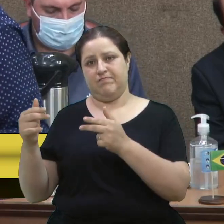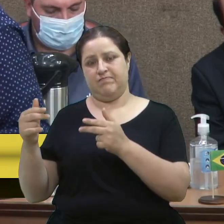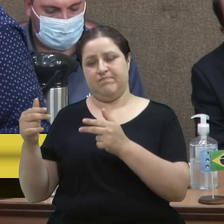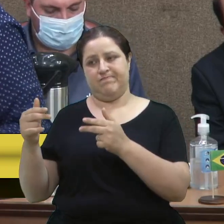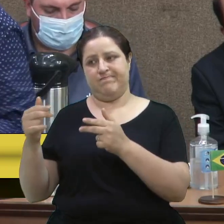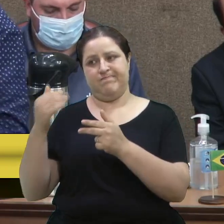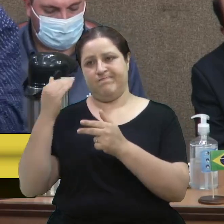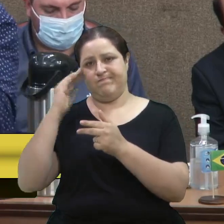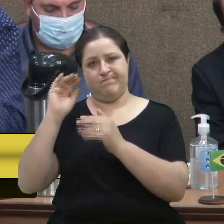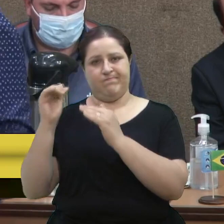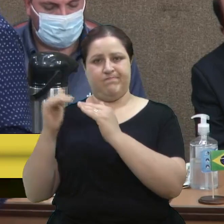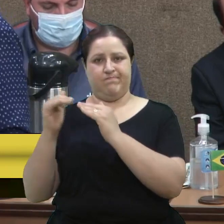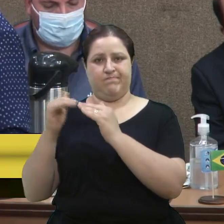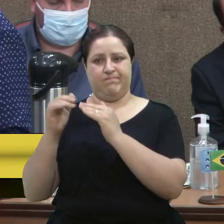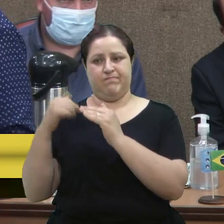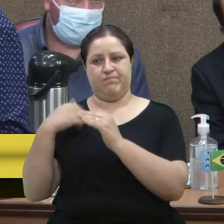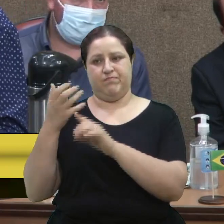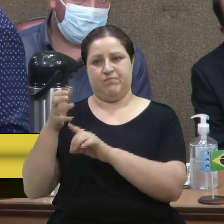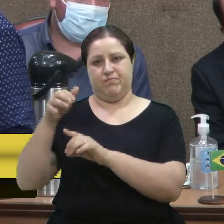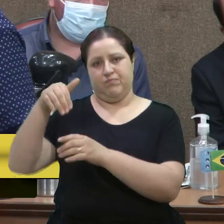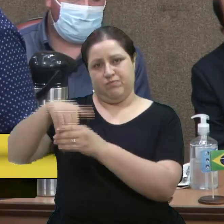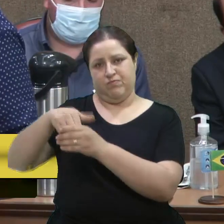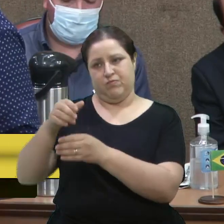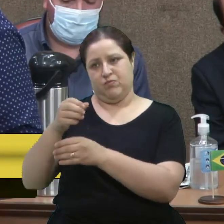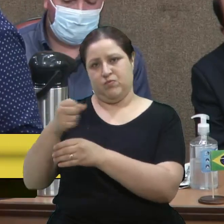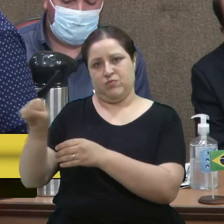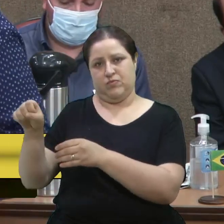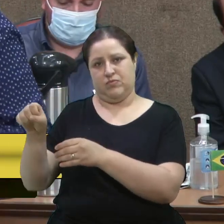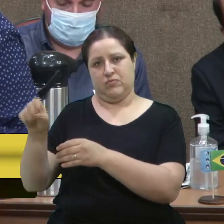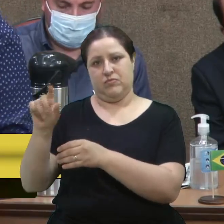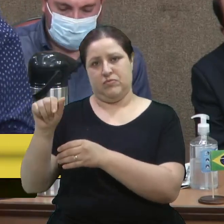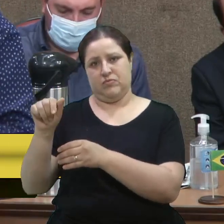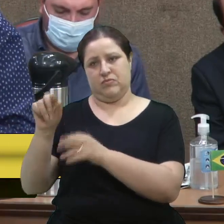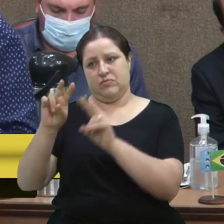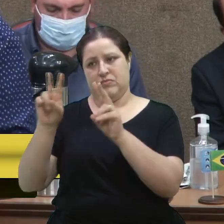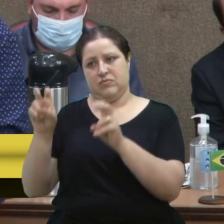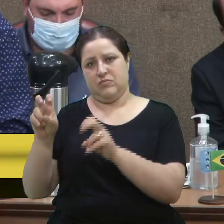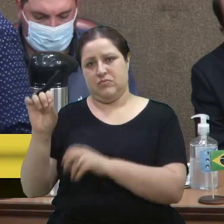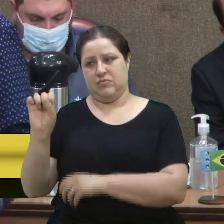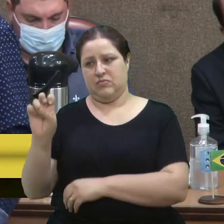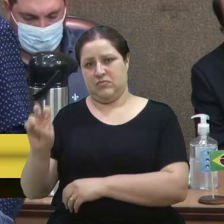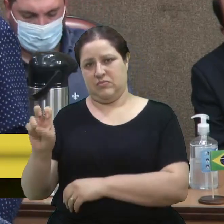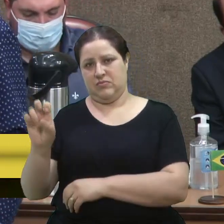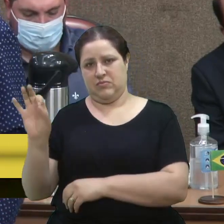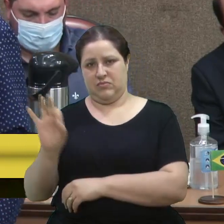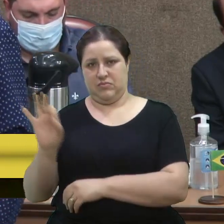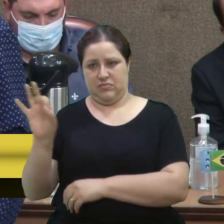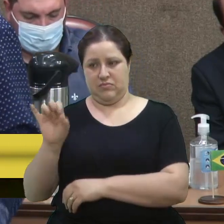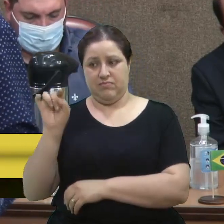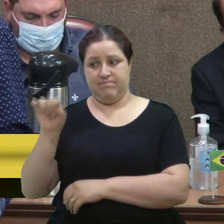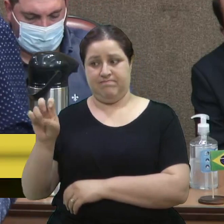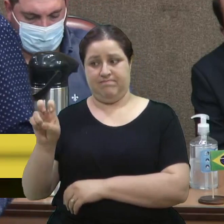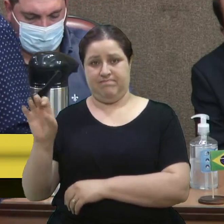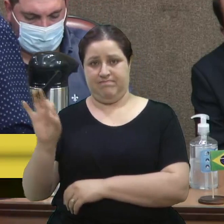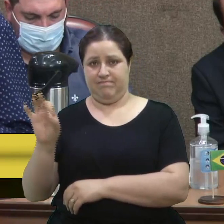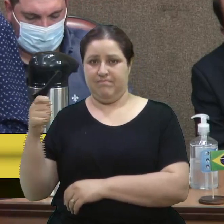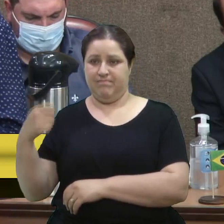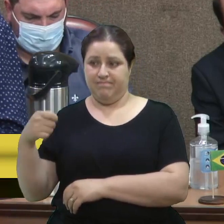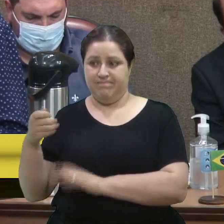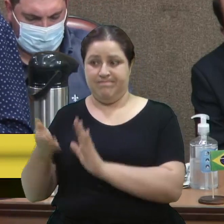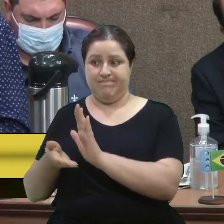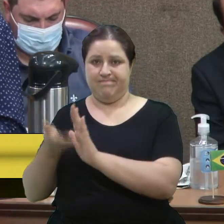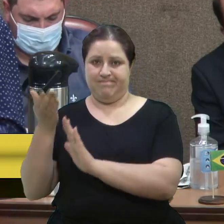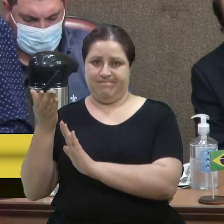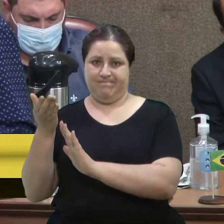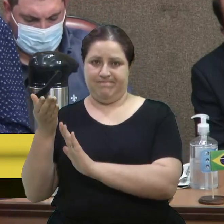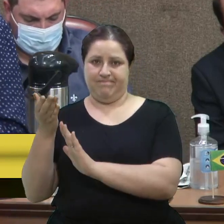contrário, que uma delas, principal, seria na questão dos 5%, que eu acho que ali a gente já tem que aumentar pela situação,